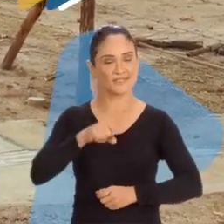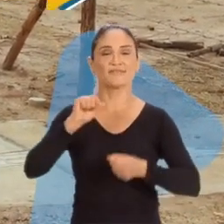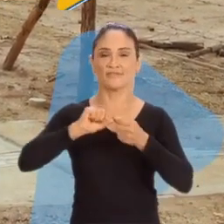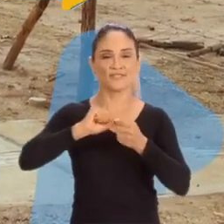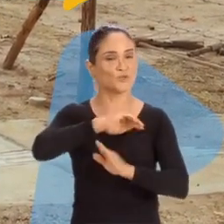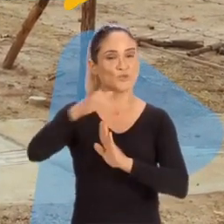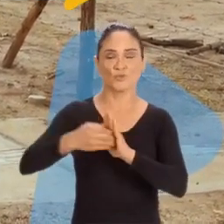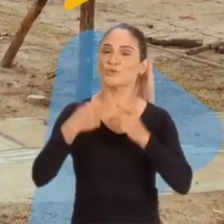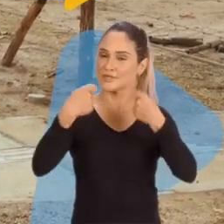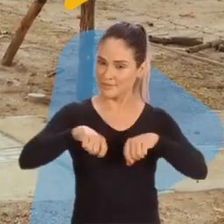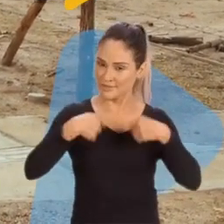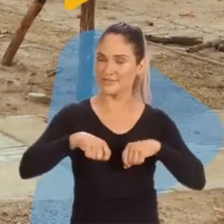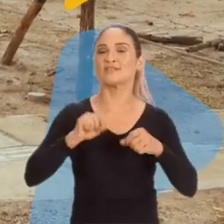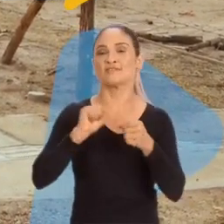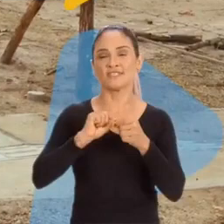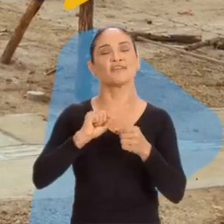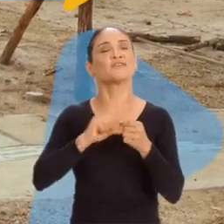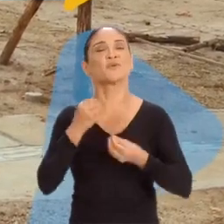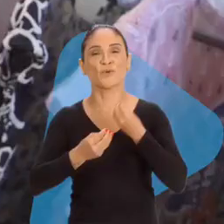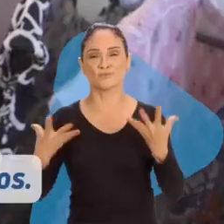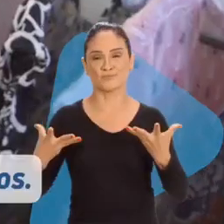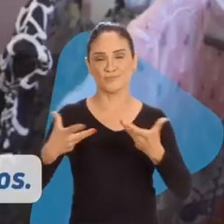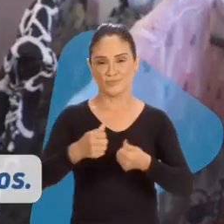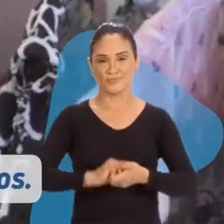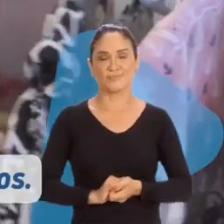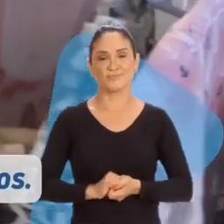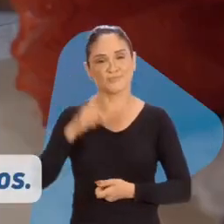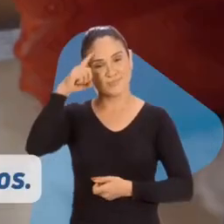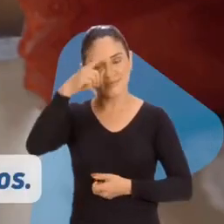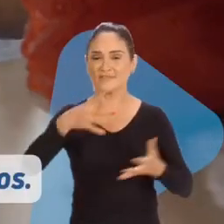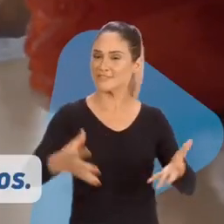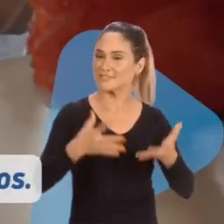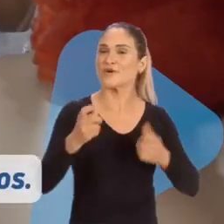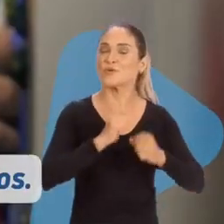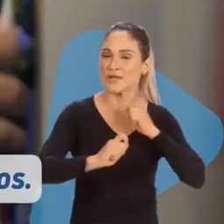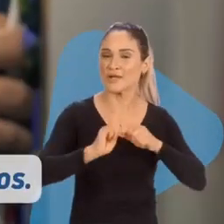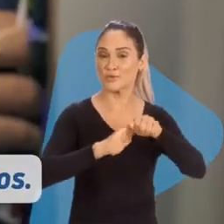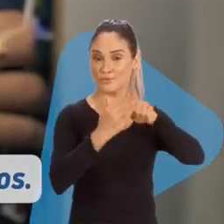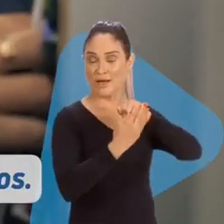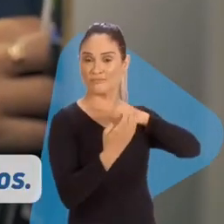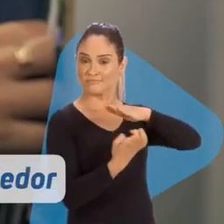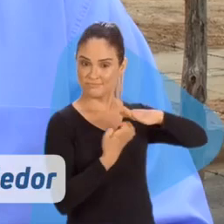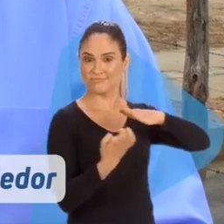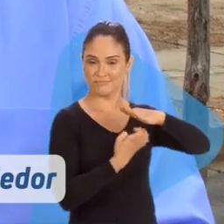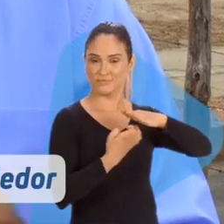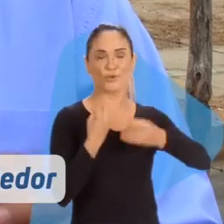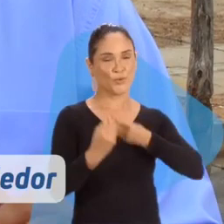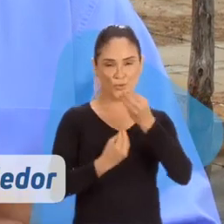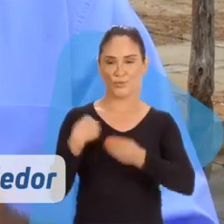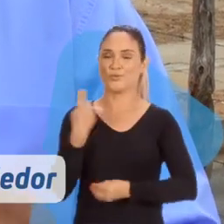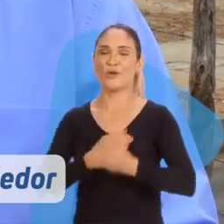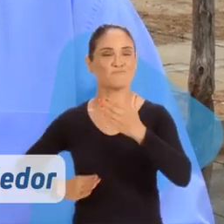fazer aquilo que é preciso que seja feito. E vamos fazer bem feito. Kleber vai incentivar o empreendedorismo nos bairros. Vamos